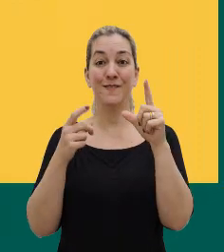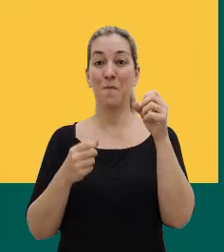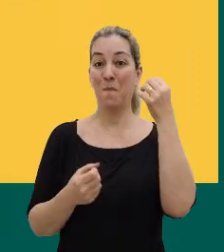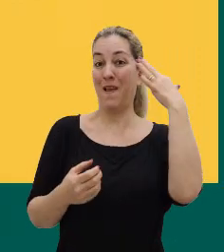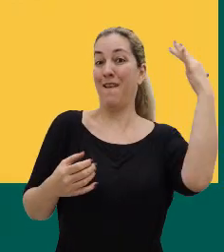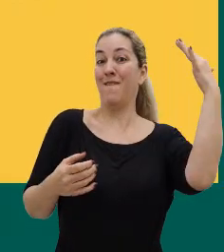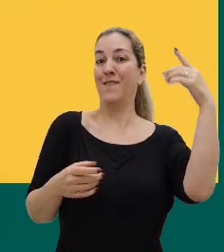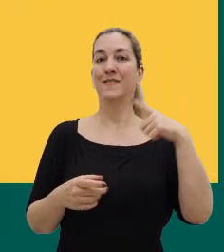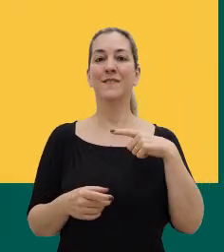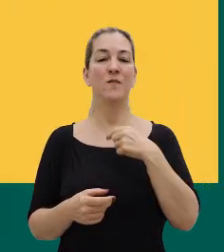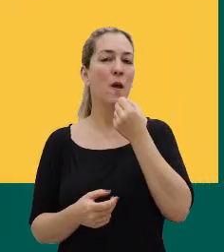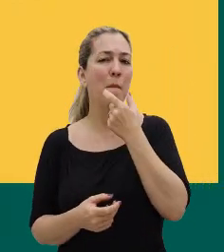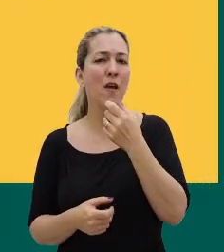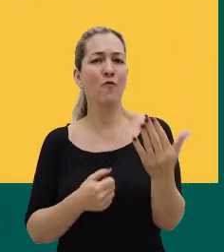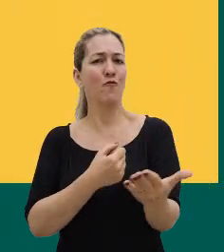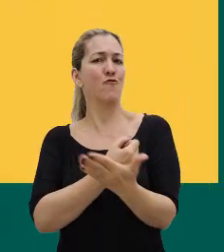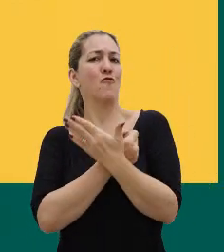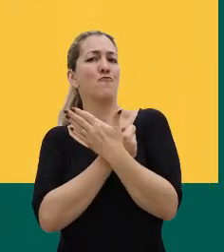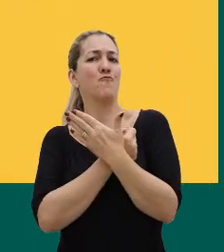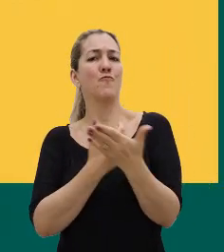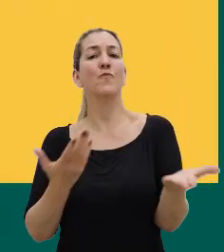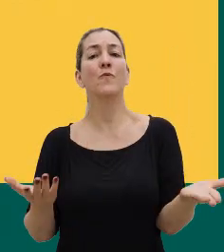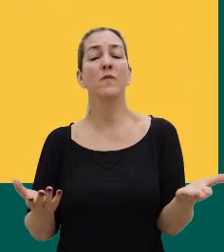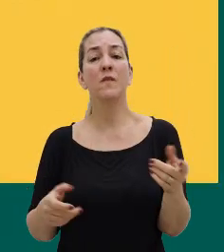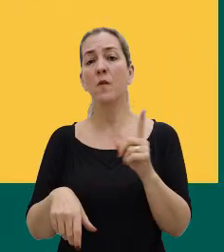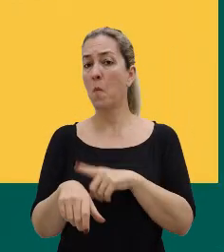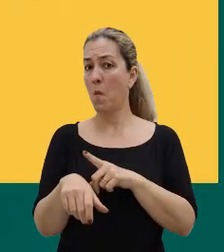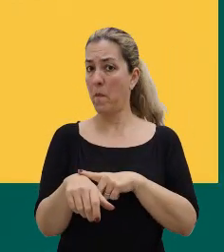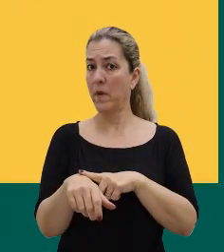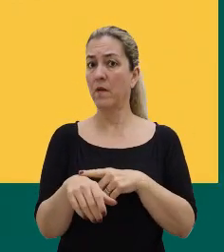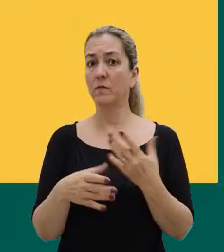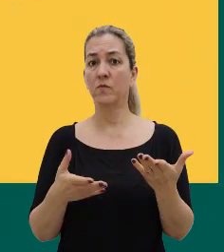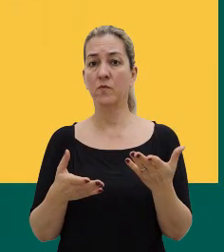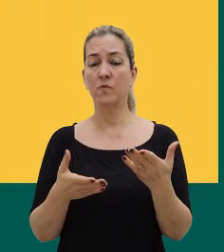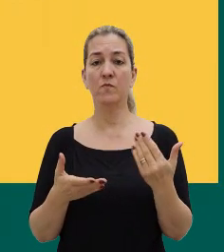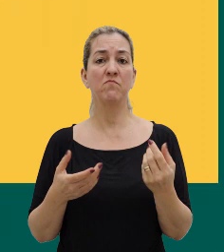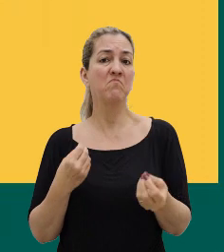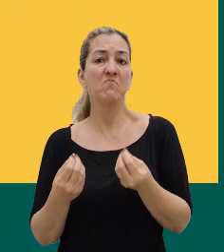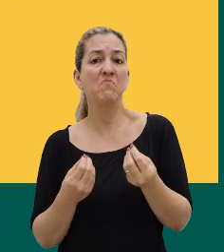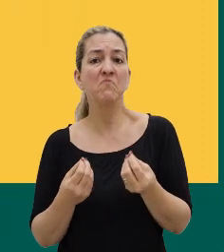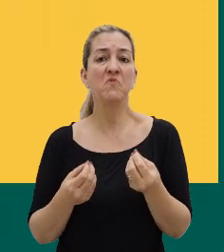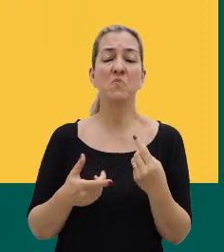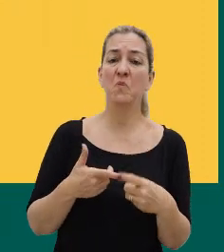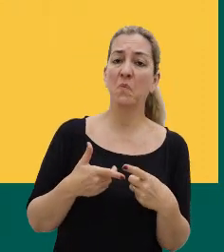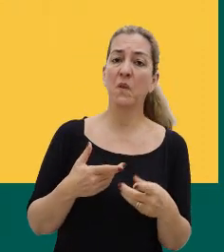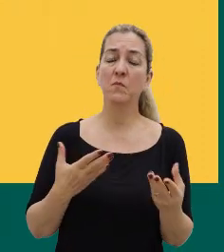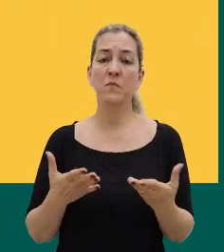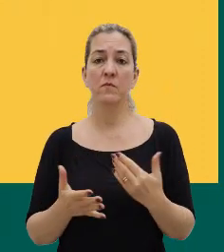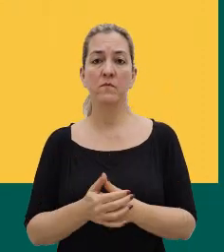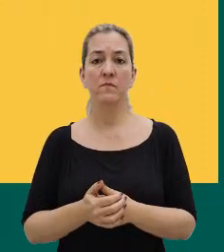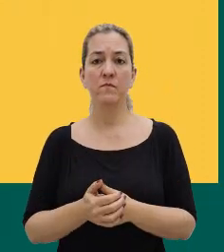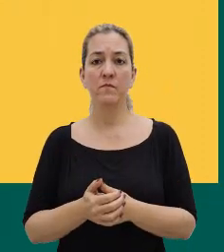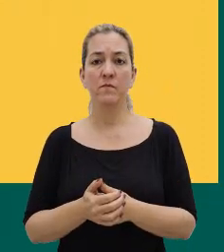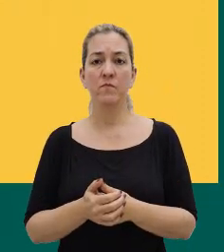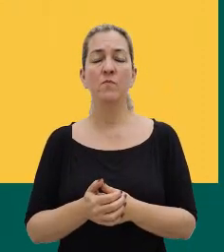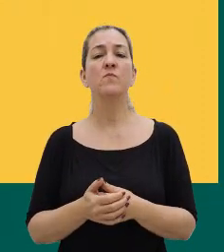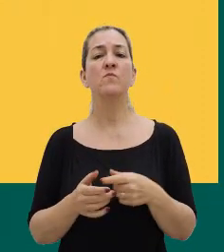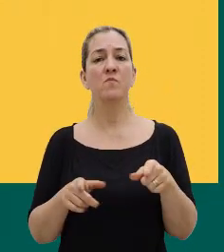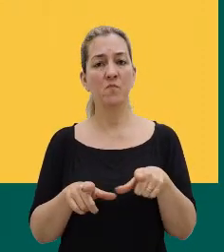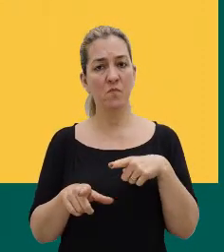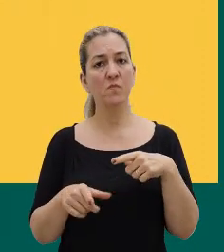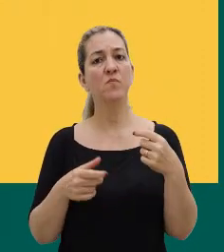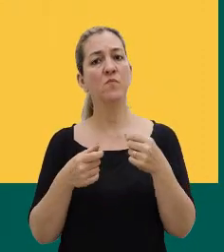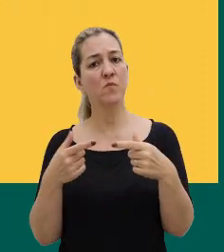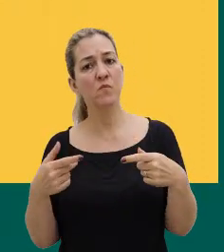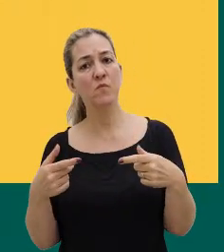remédio que te ajuda no momento de mudança de respeito, né, então o remédio é um elemento